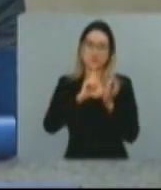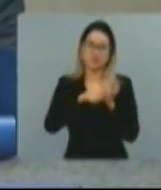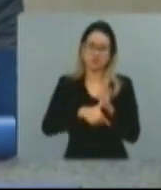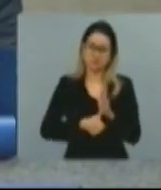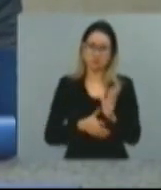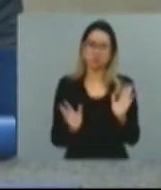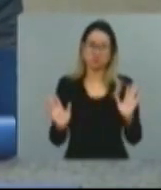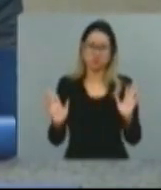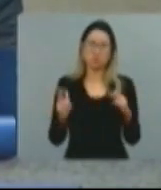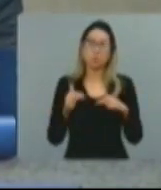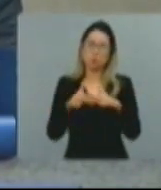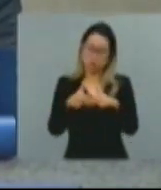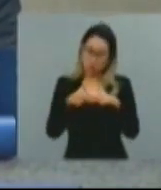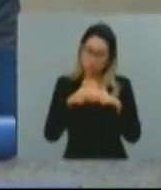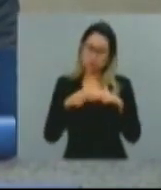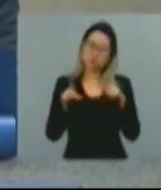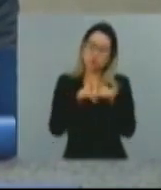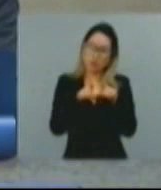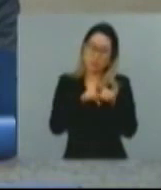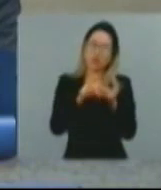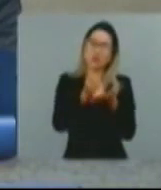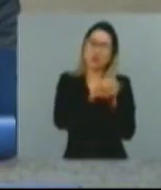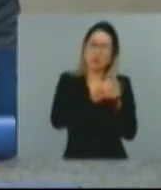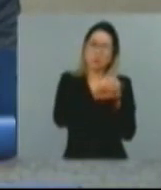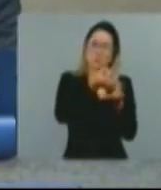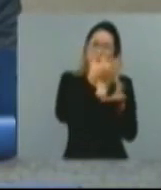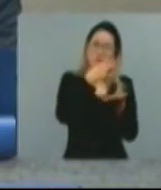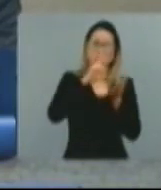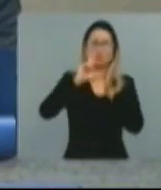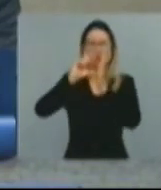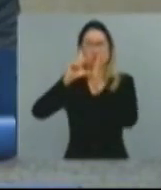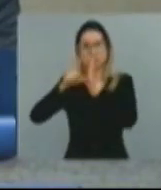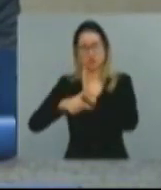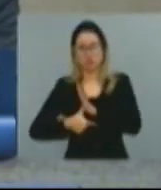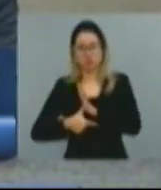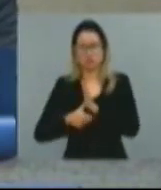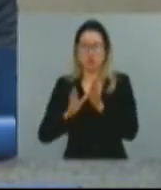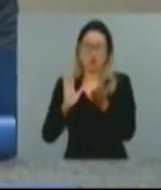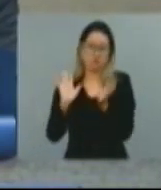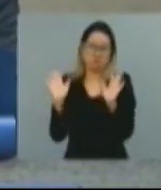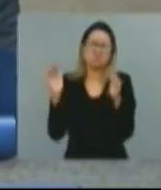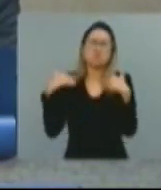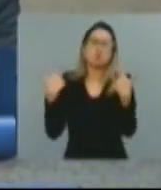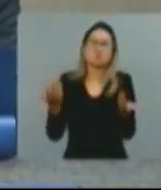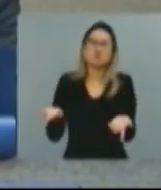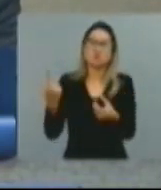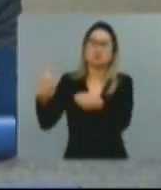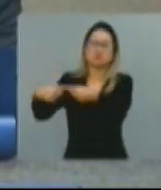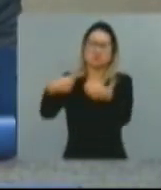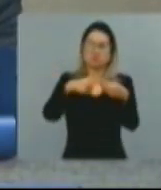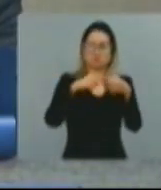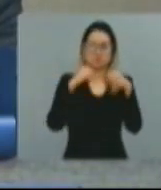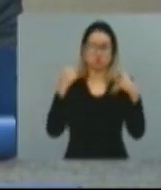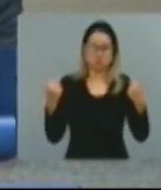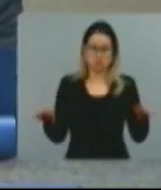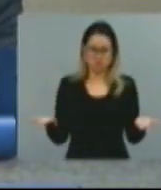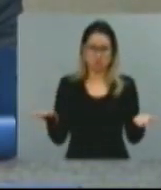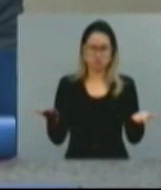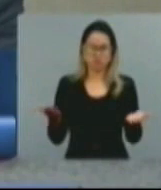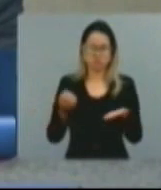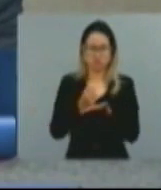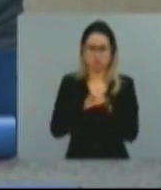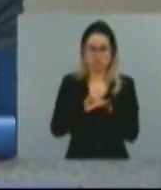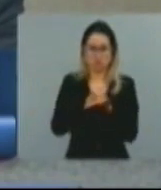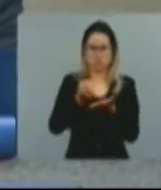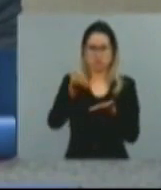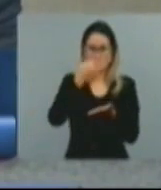estar ocorrendo pontualmente em algum município, com algum medicamento, está